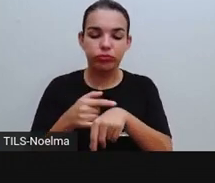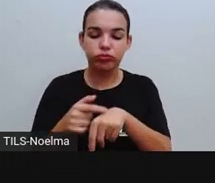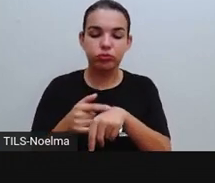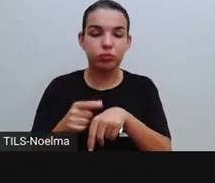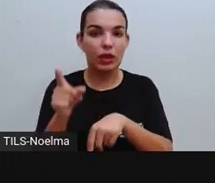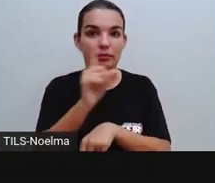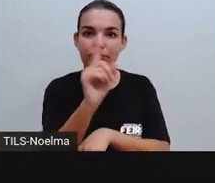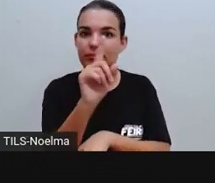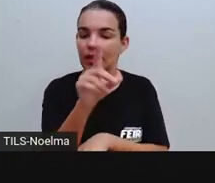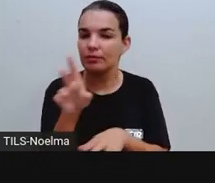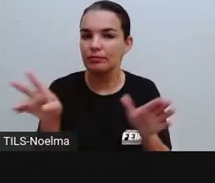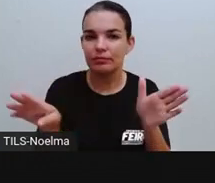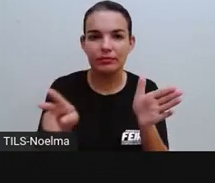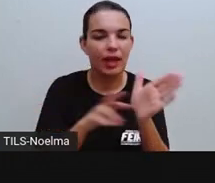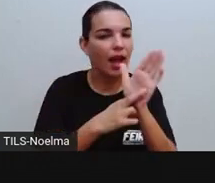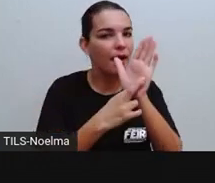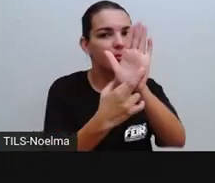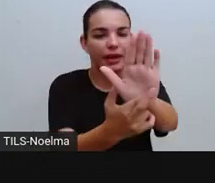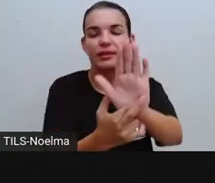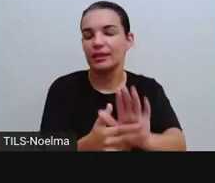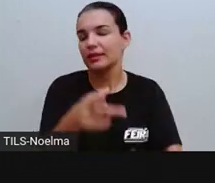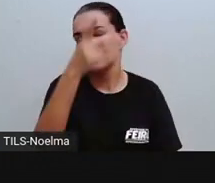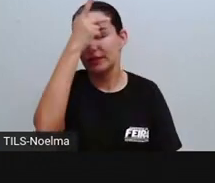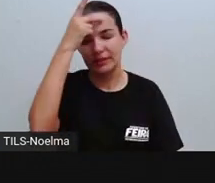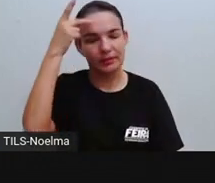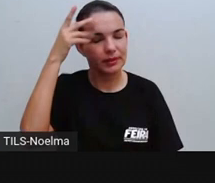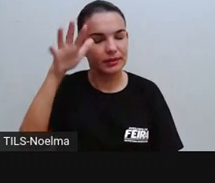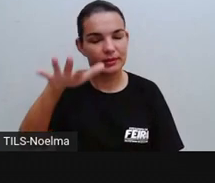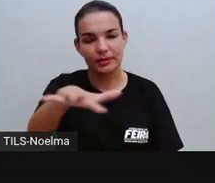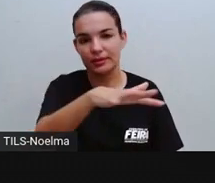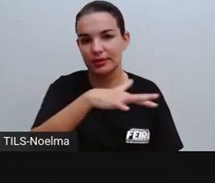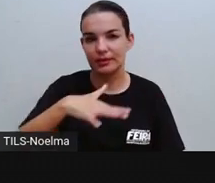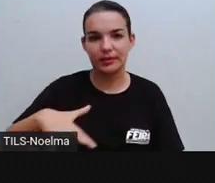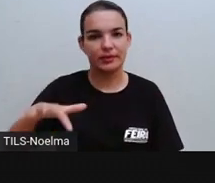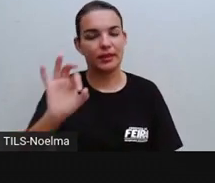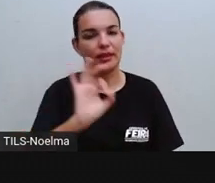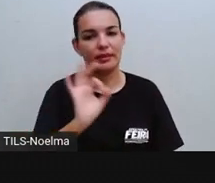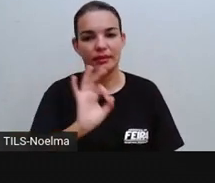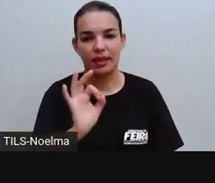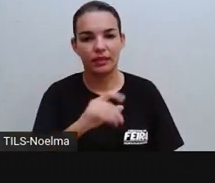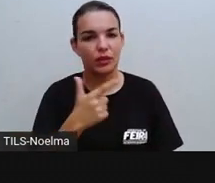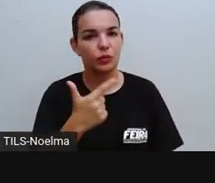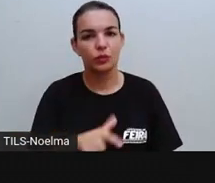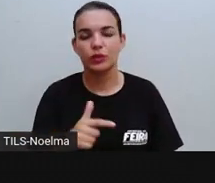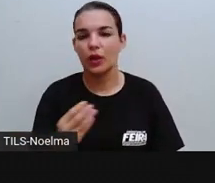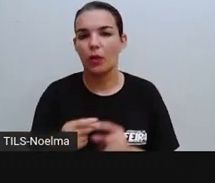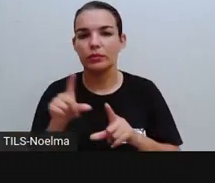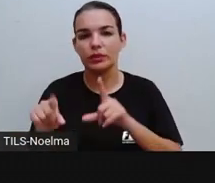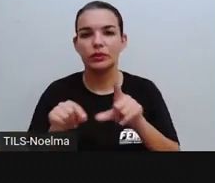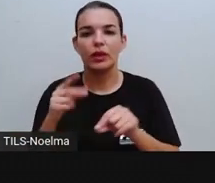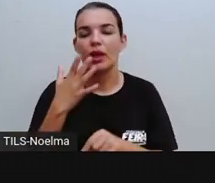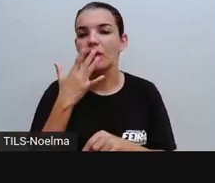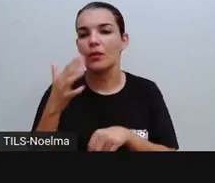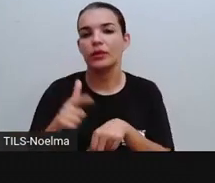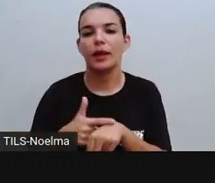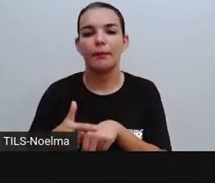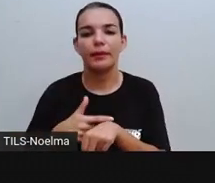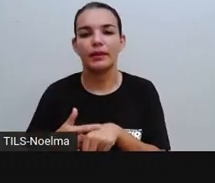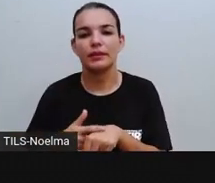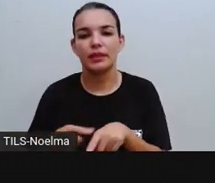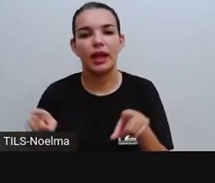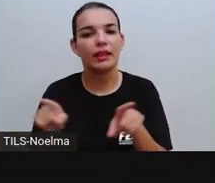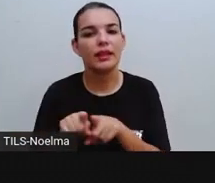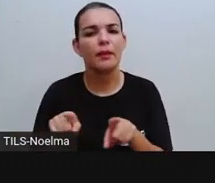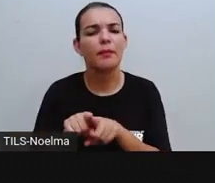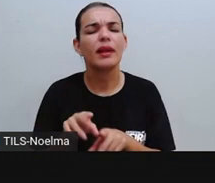população, não deve ser usado como definição de cor de pele. E outra expressão também que a gente vê em